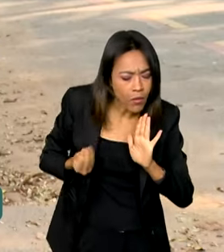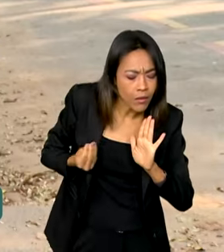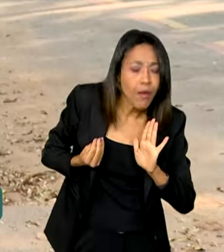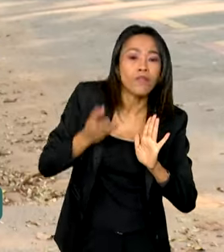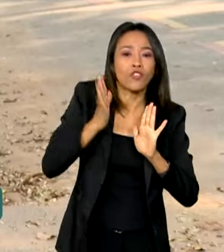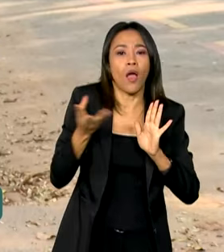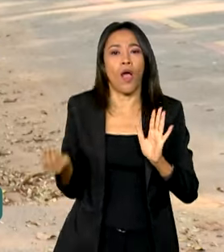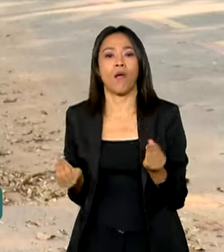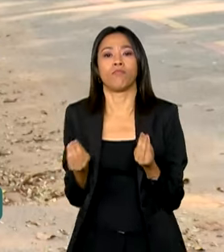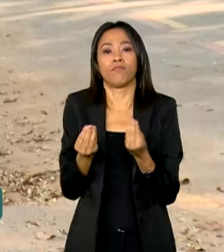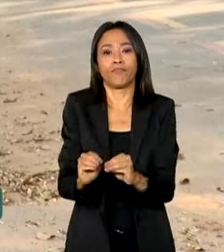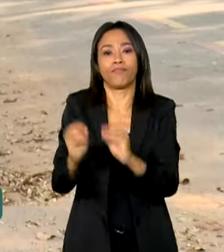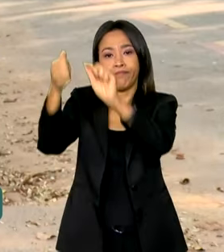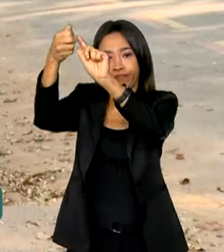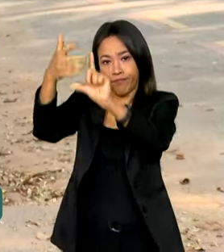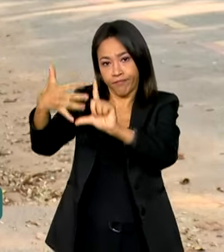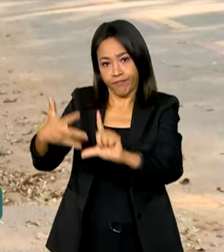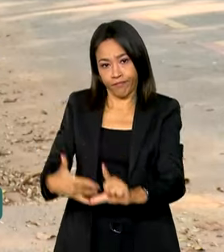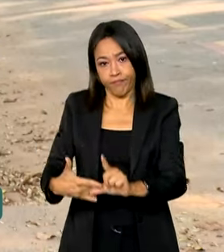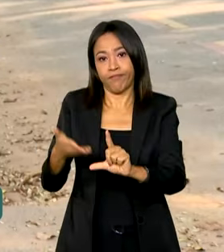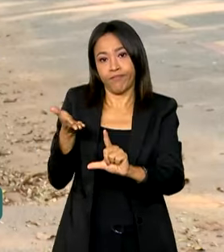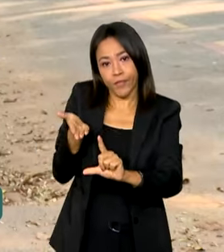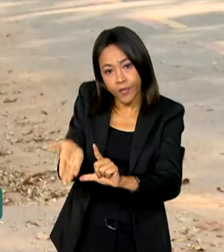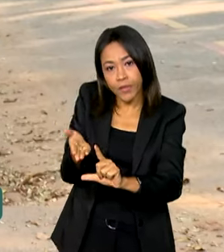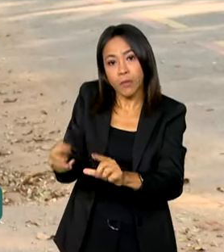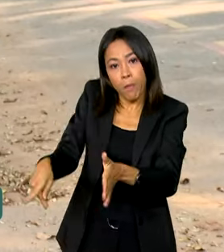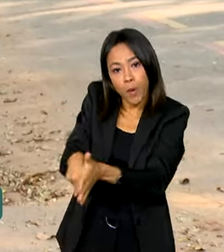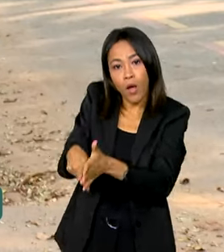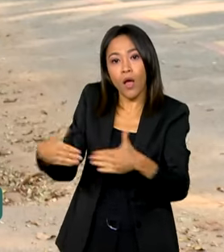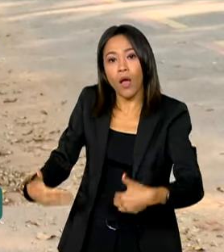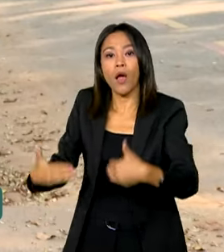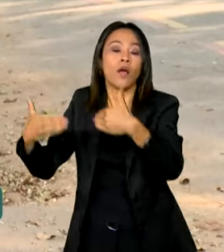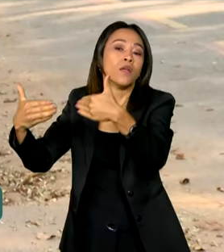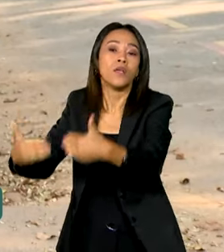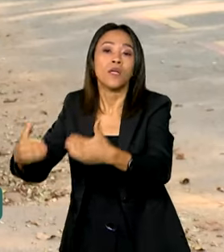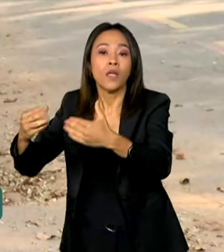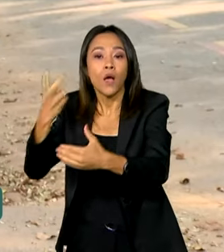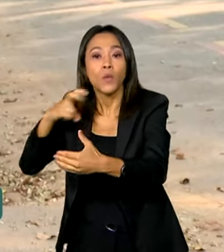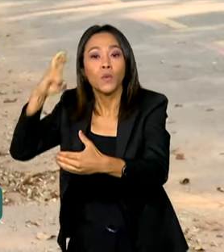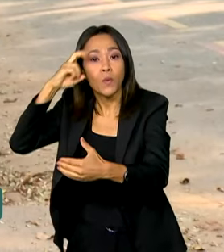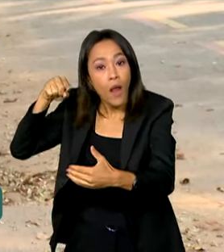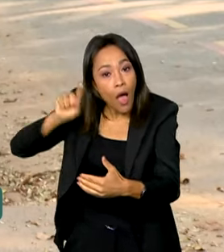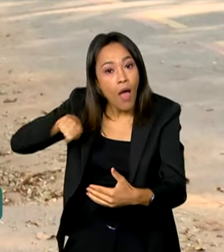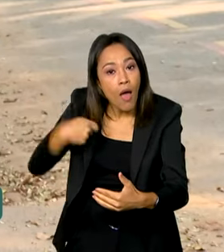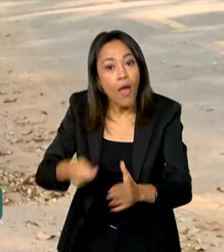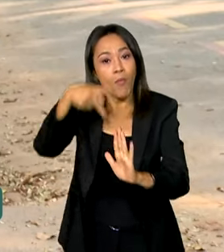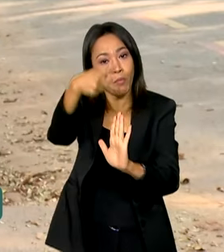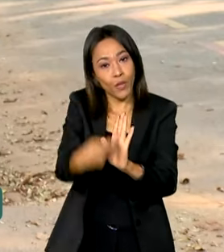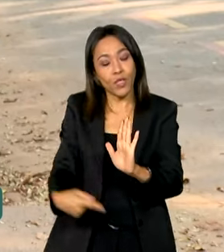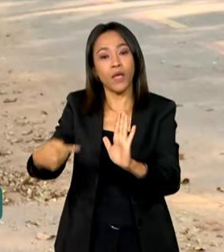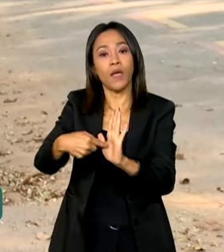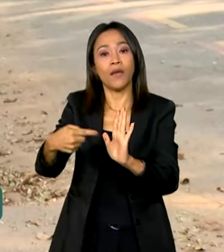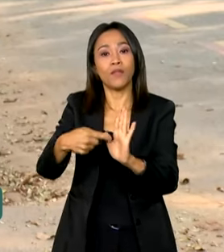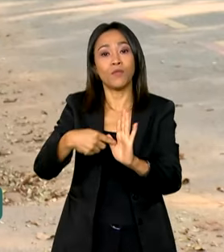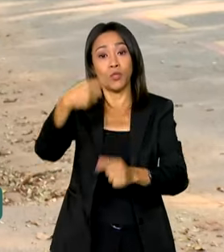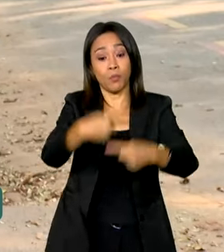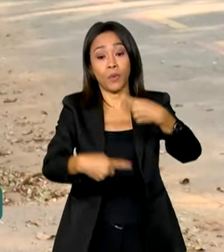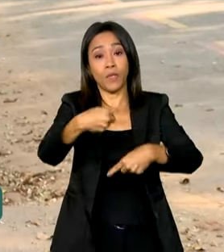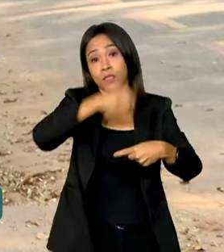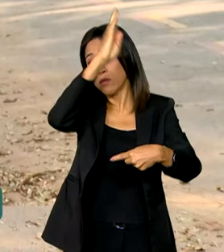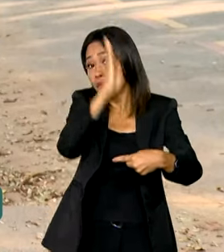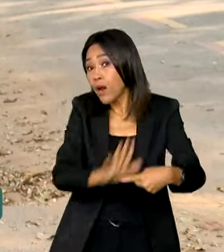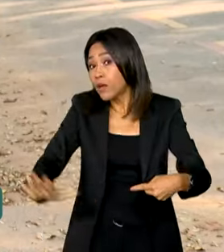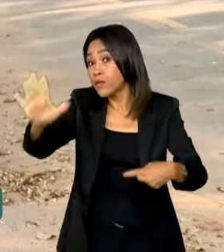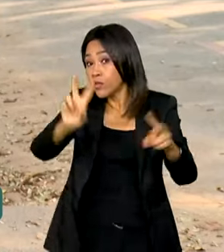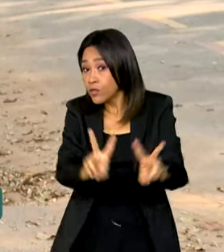já estão publicados nesse site. Esse projeto faz parte da Política Nacional de Cultura Viva do Ministério